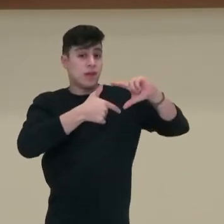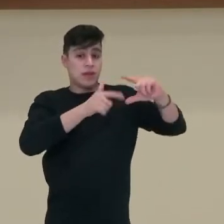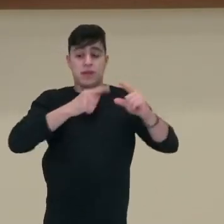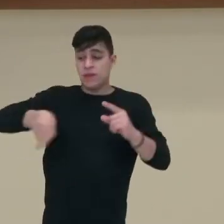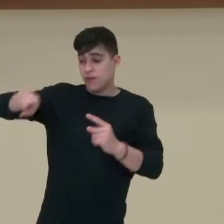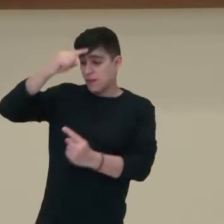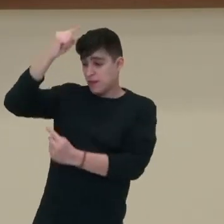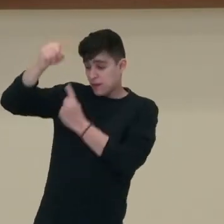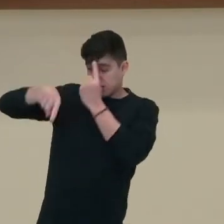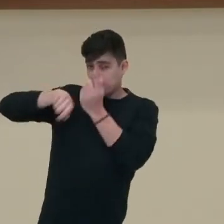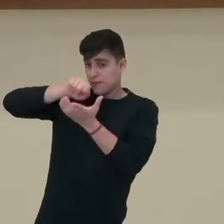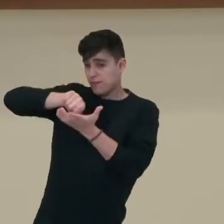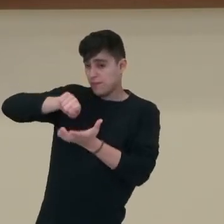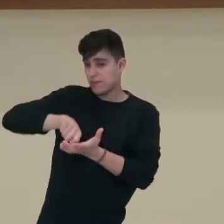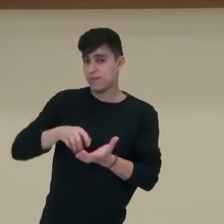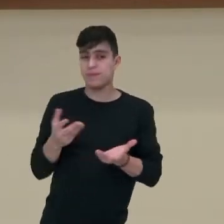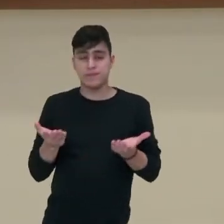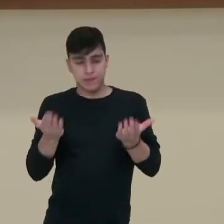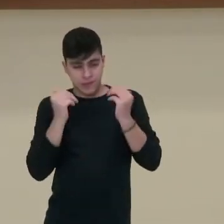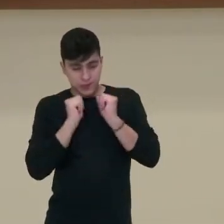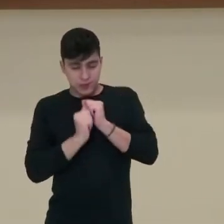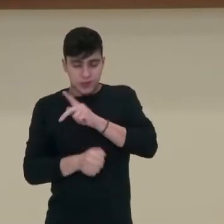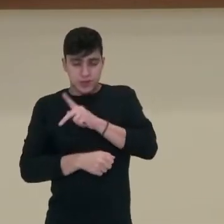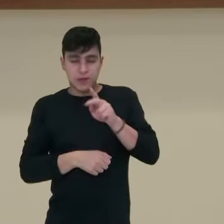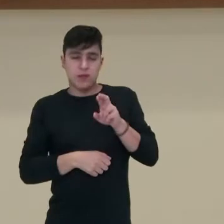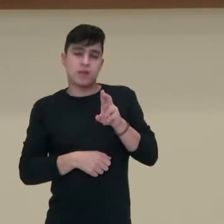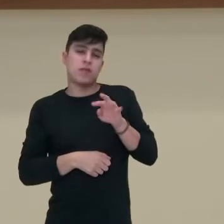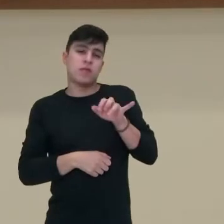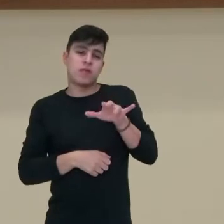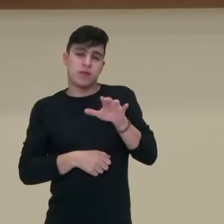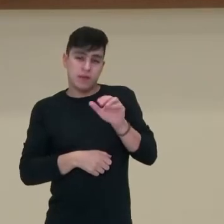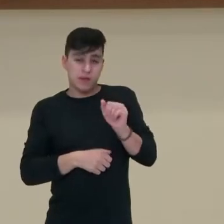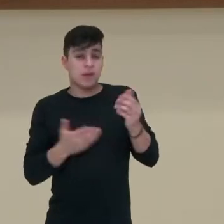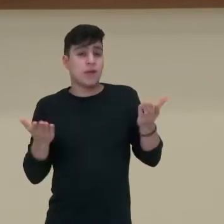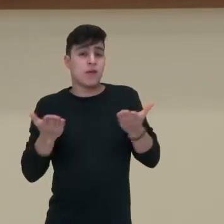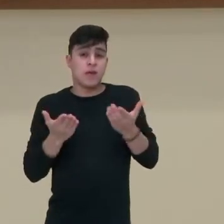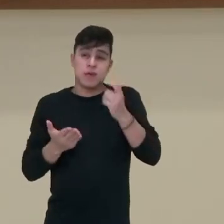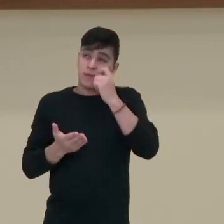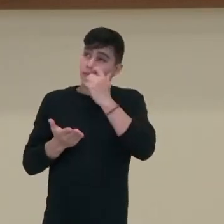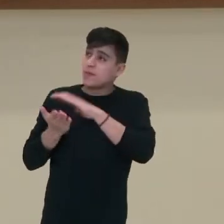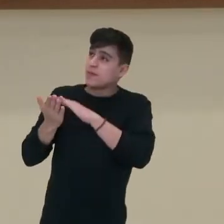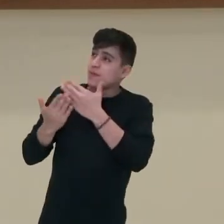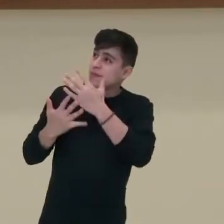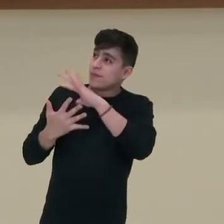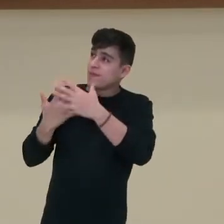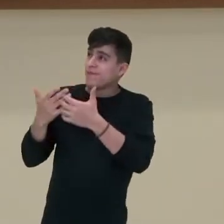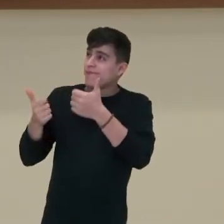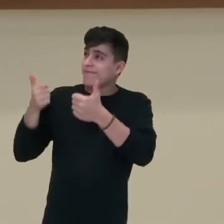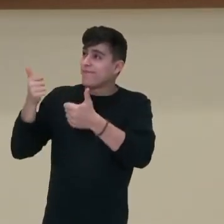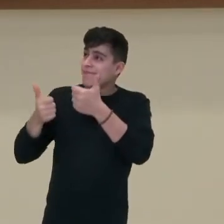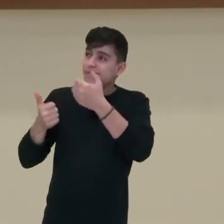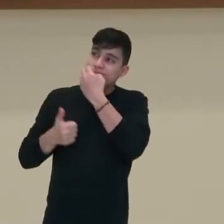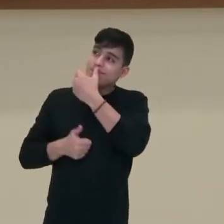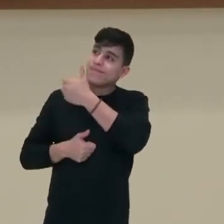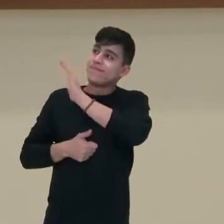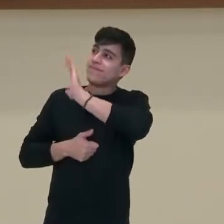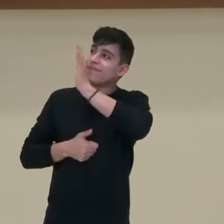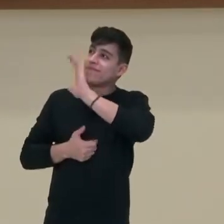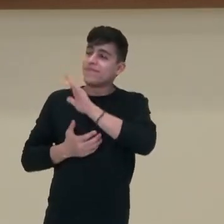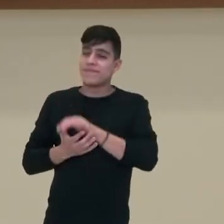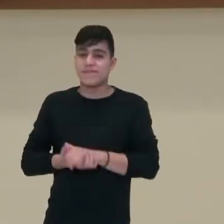criativa. Profi Rutineia aqui com vocês, nosso querido intérprete Lucas aqui com a gente. Oi, Lucas!